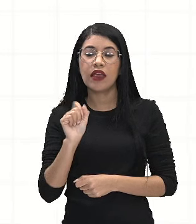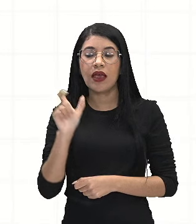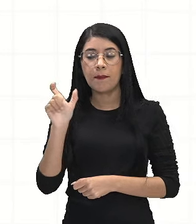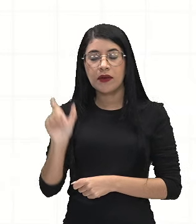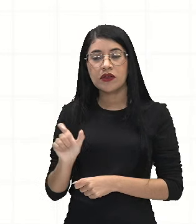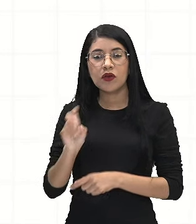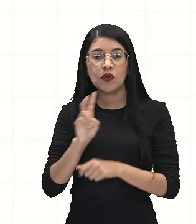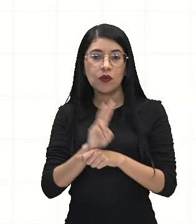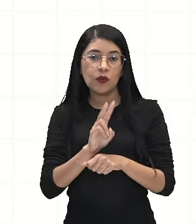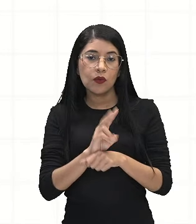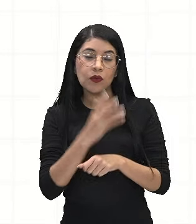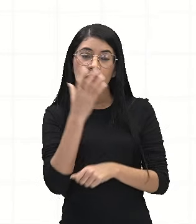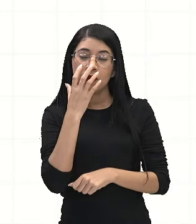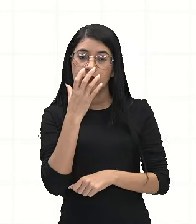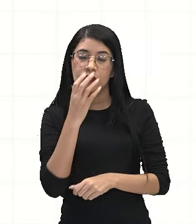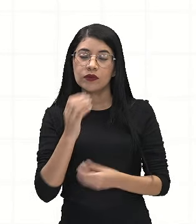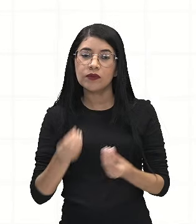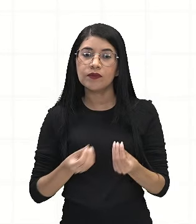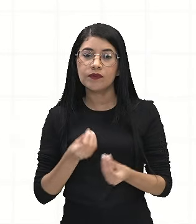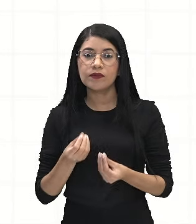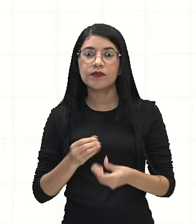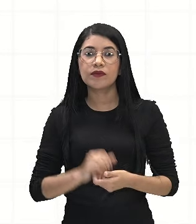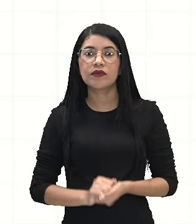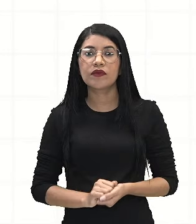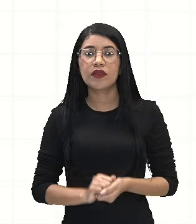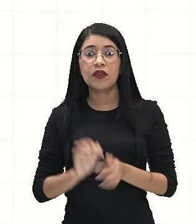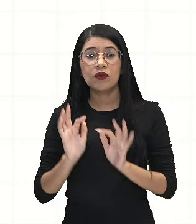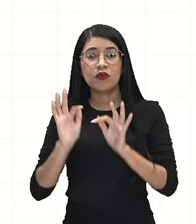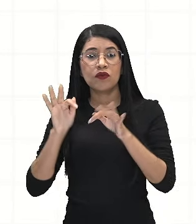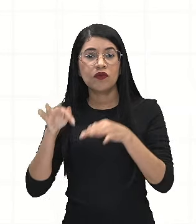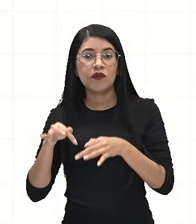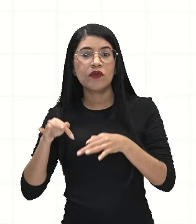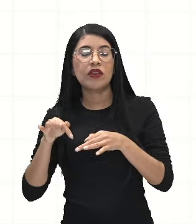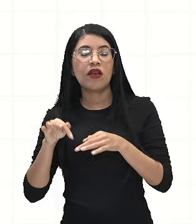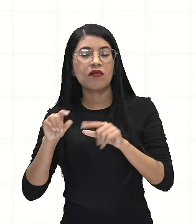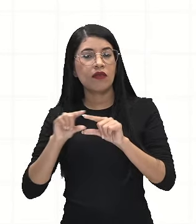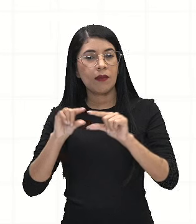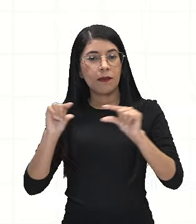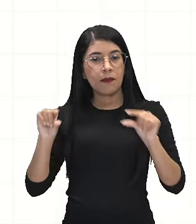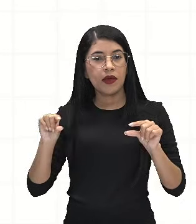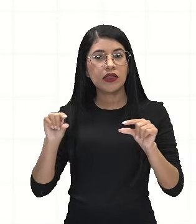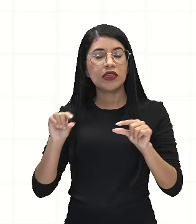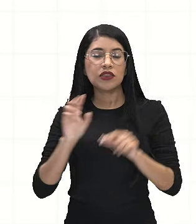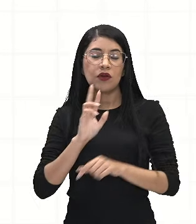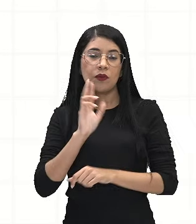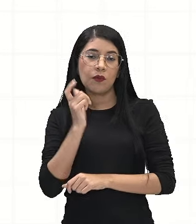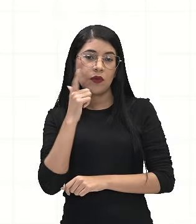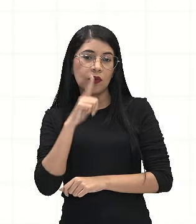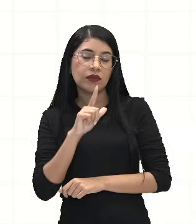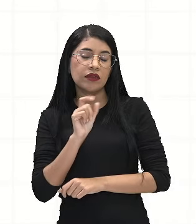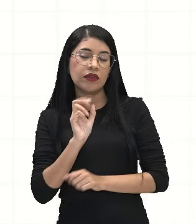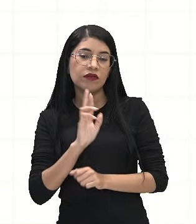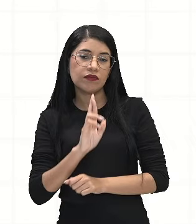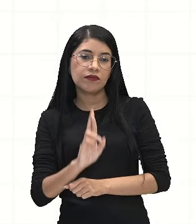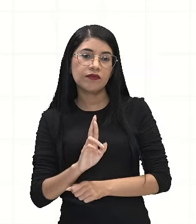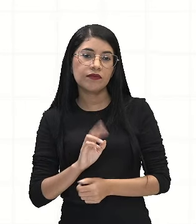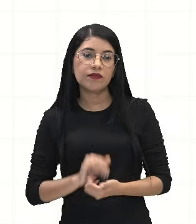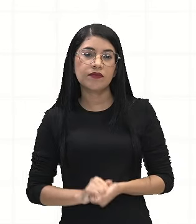cachorro. Então, olha só. Pelo final da questão, a gente vai começar a responder ela.